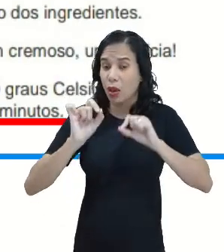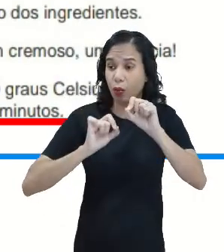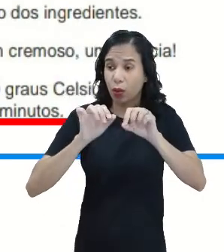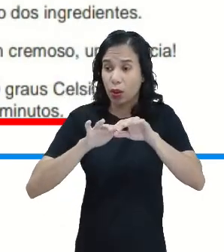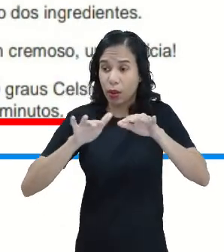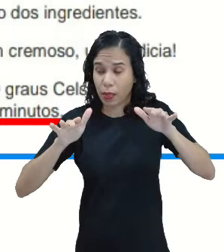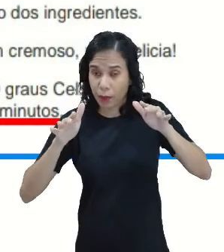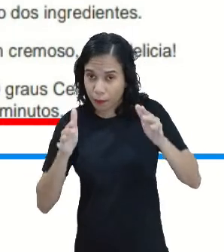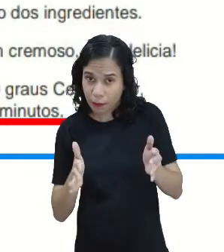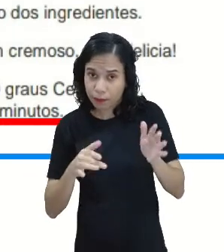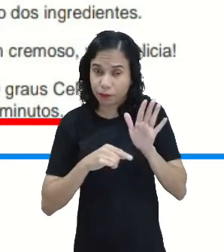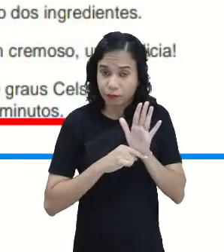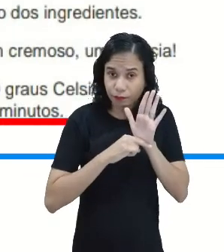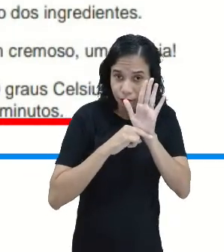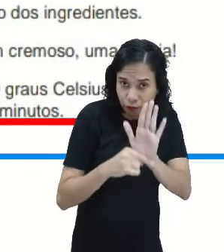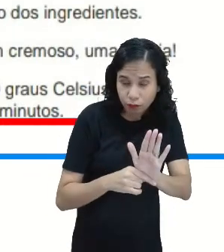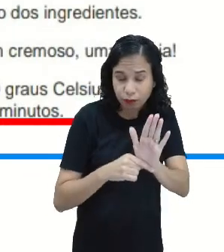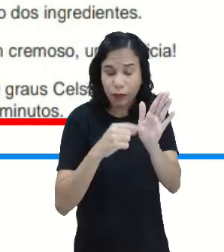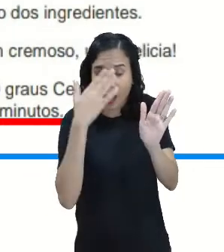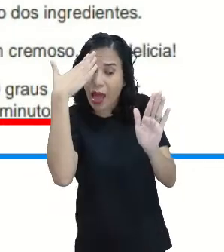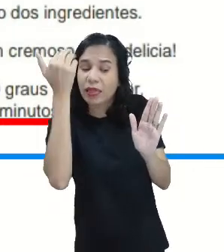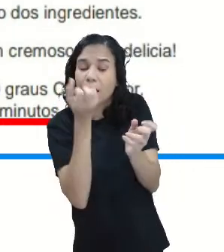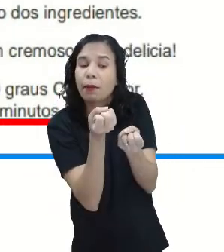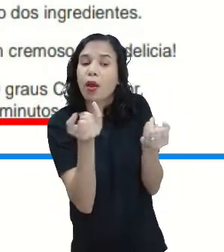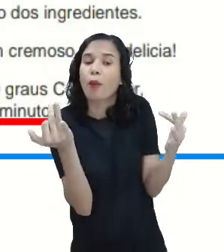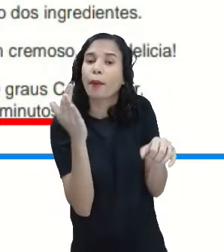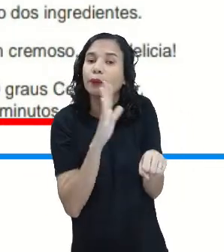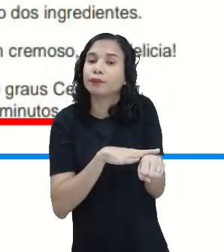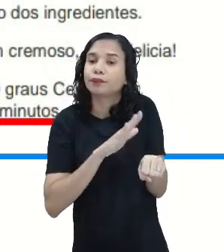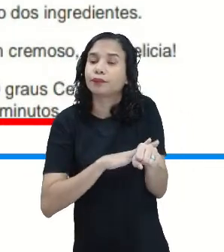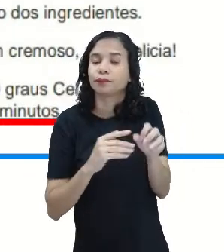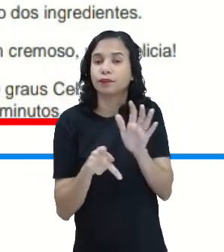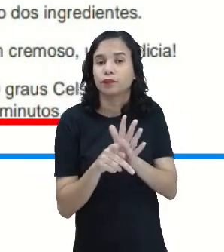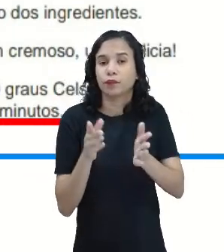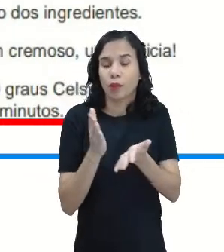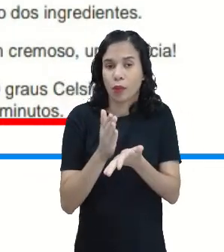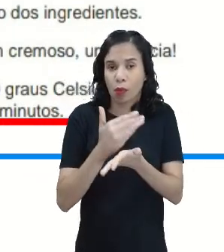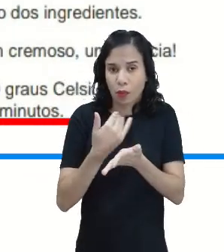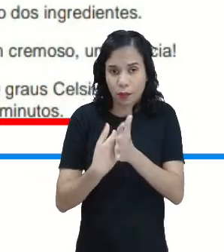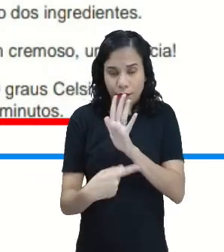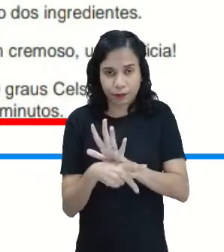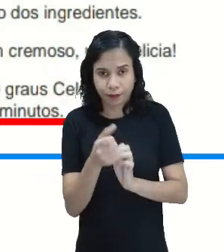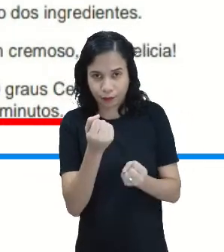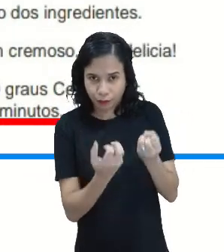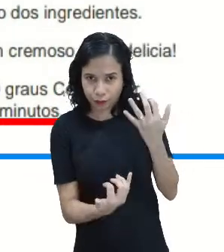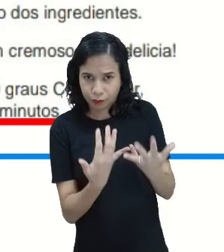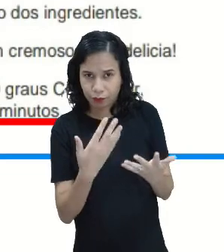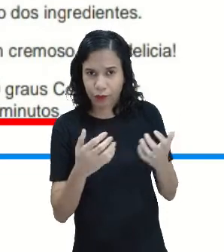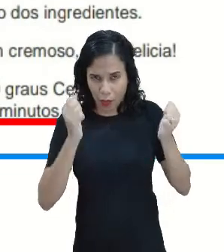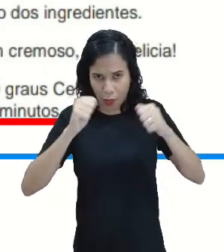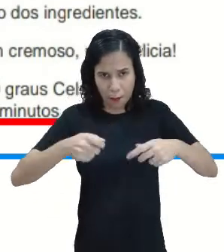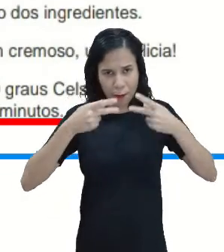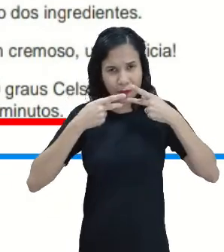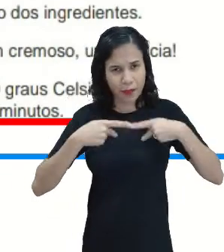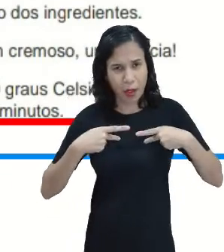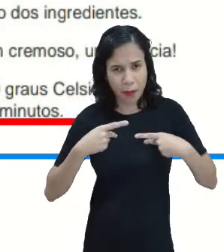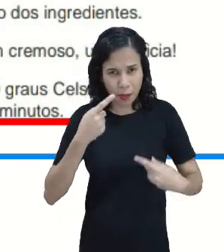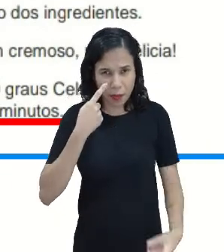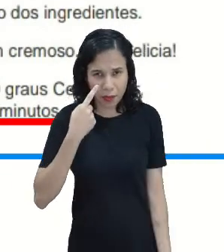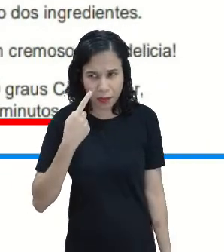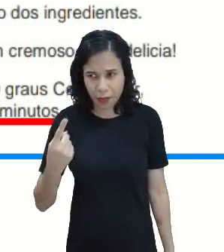vai me ajudar a marcar o tempo que o bolo vai passar no forno? Vocês podem me dizer aí,